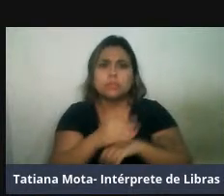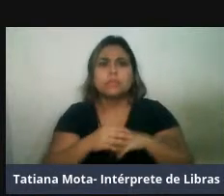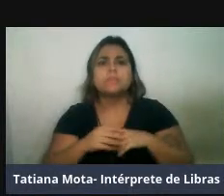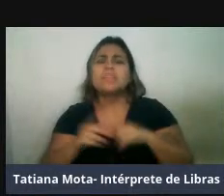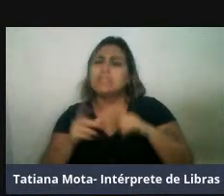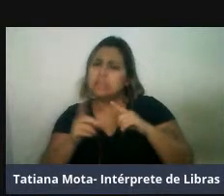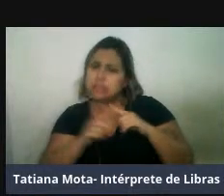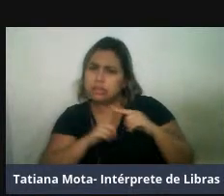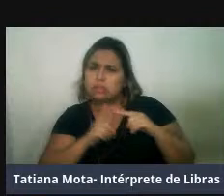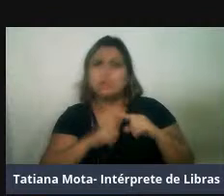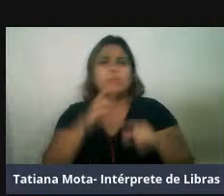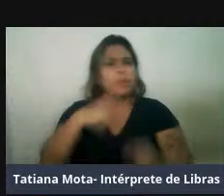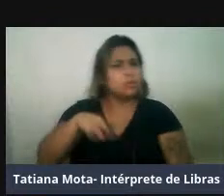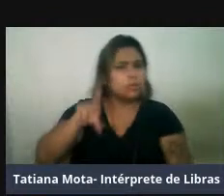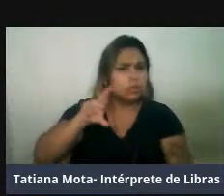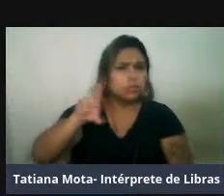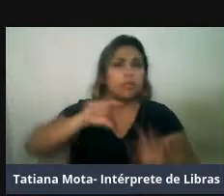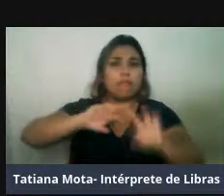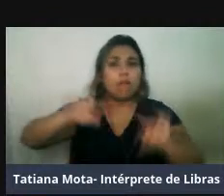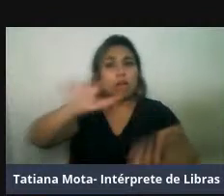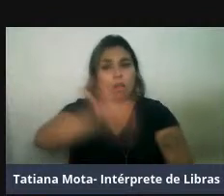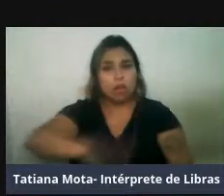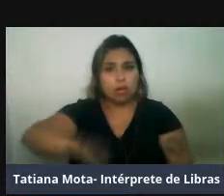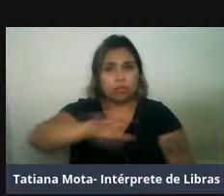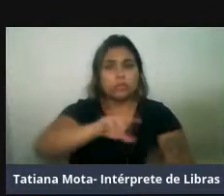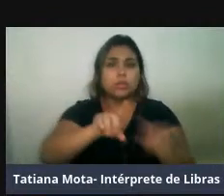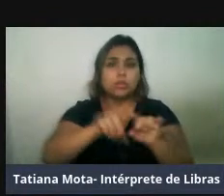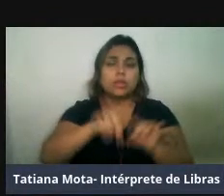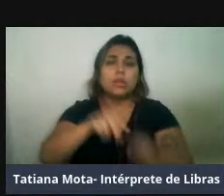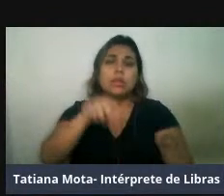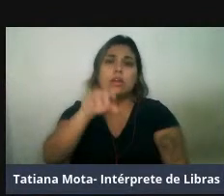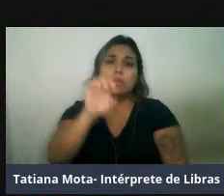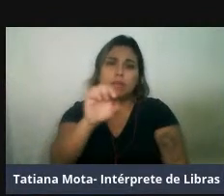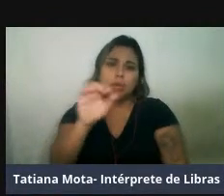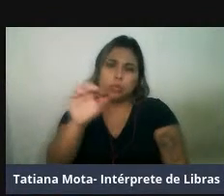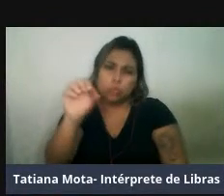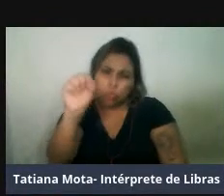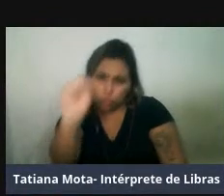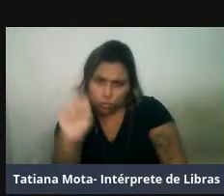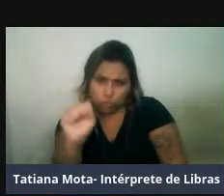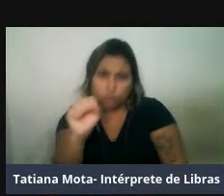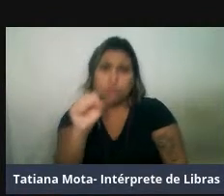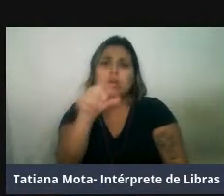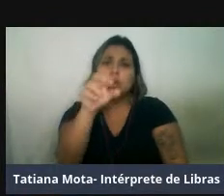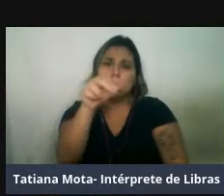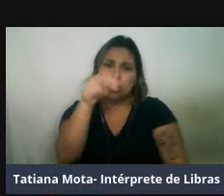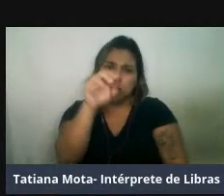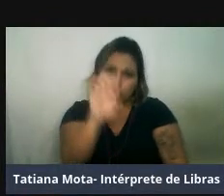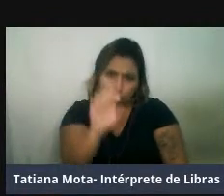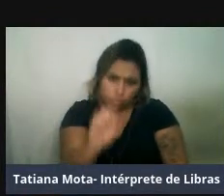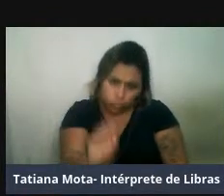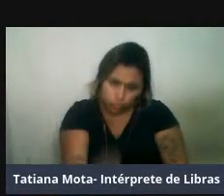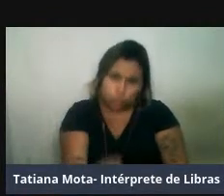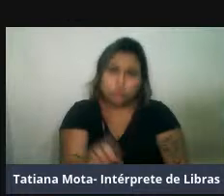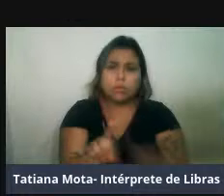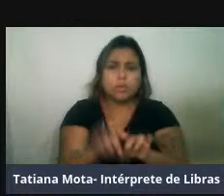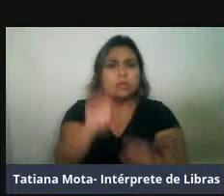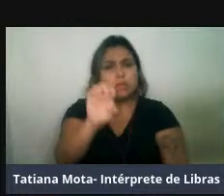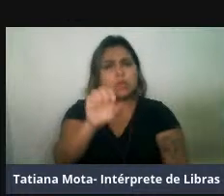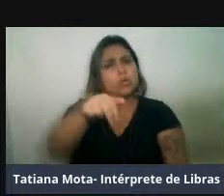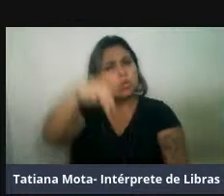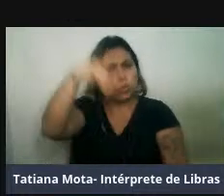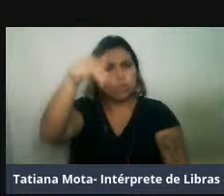das latitudes, tanto no hemisfério sul como no hemisfério norte, embora a maior concentração, em termos de